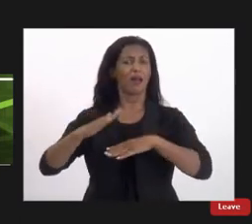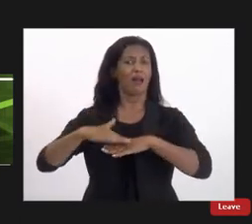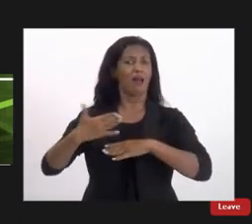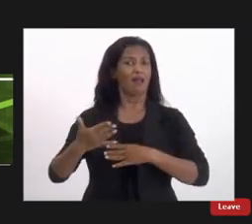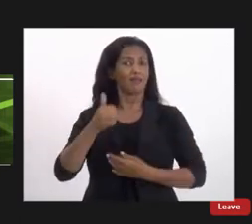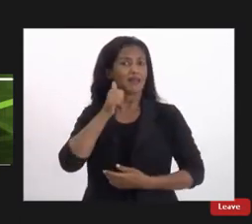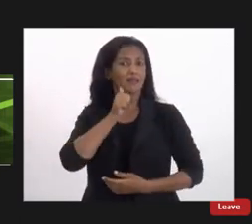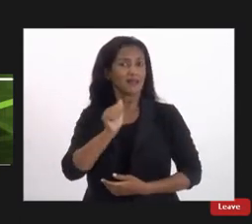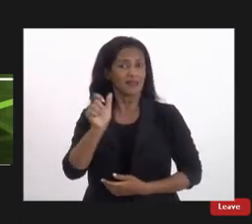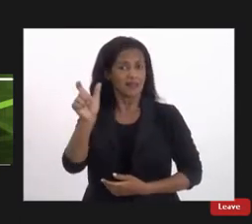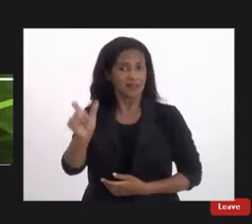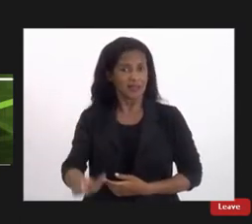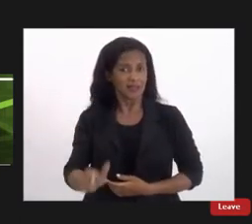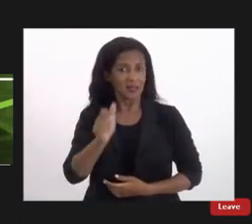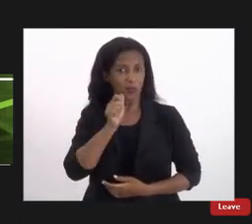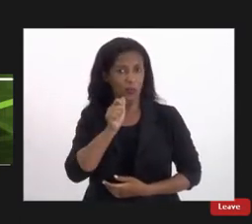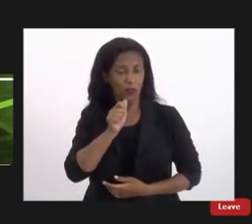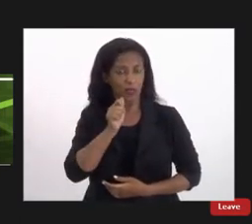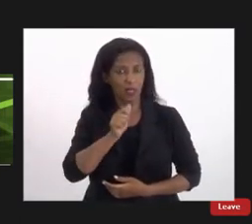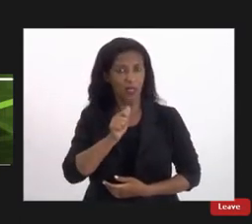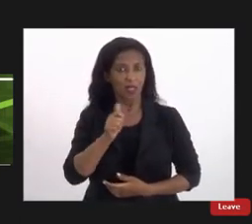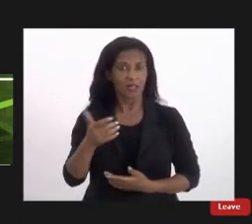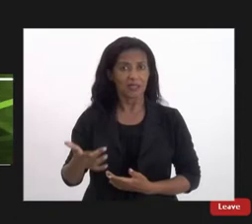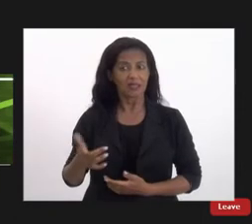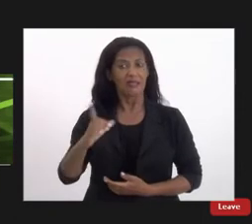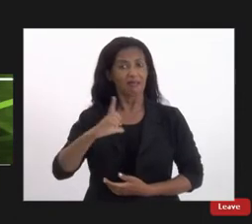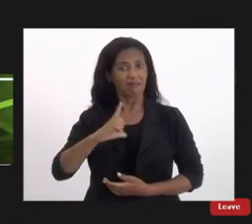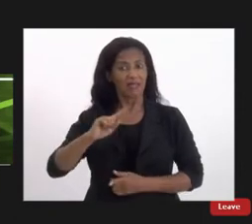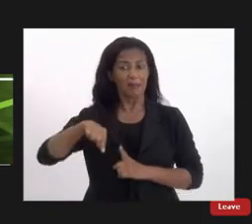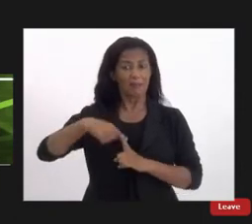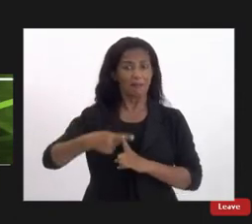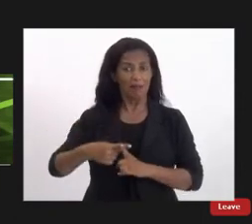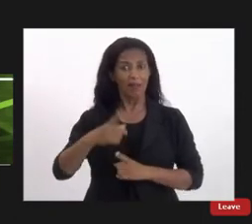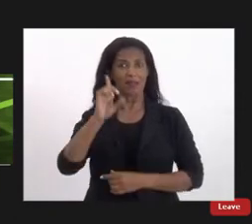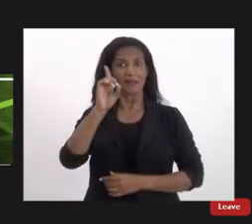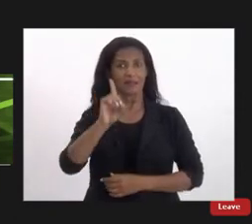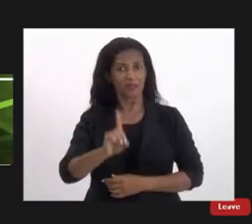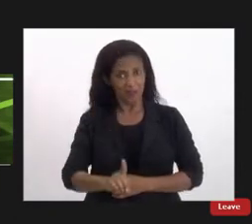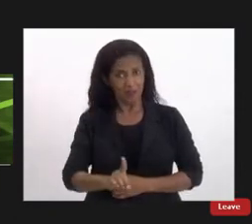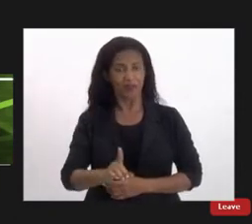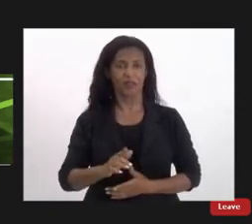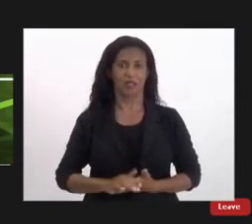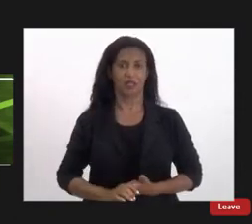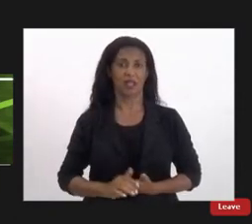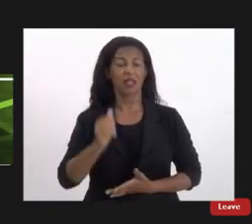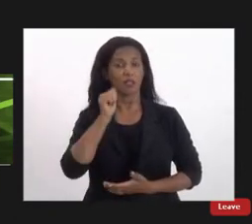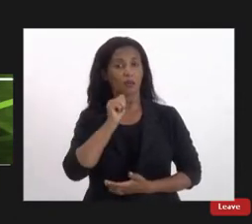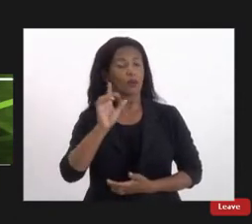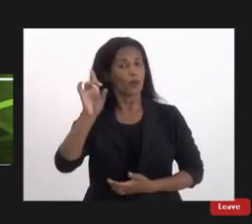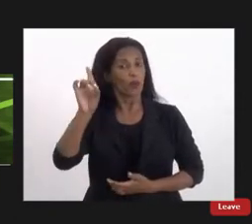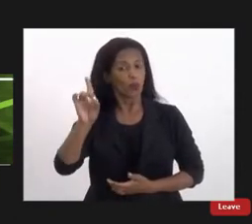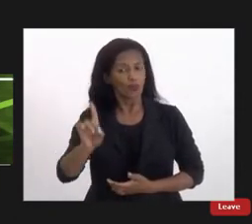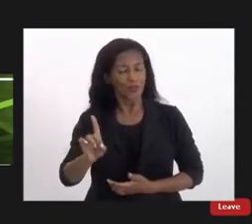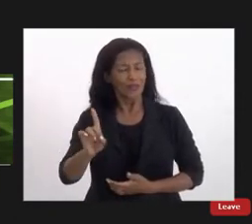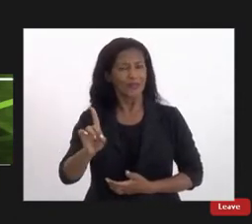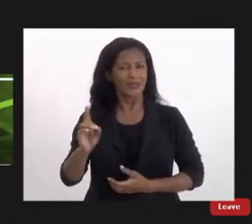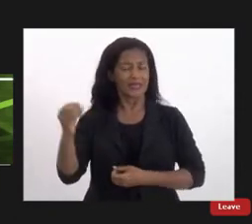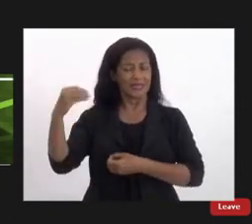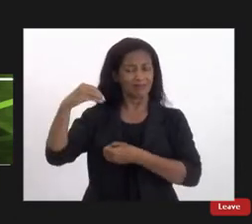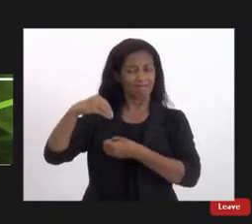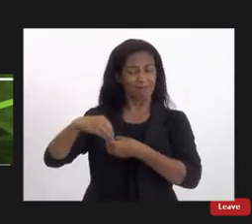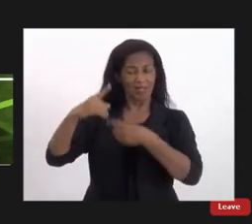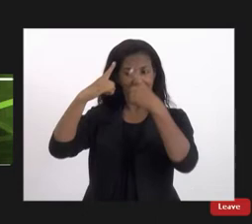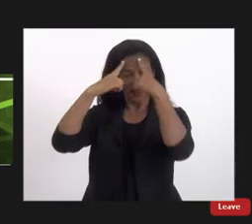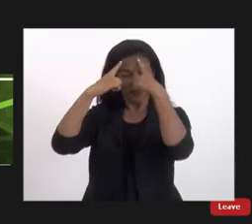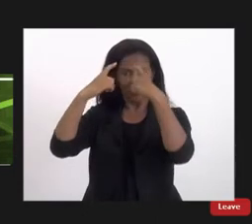mulheres são pessoas com deficiência são mulheres com deficiência né e a